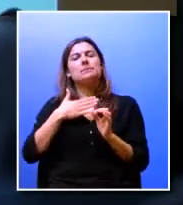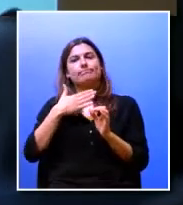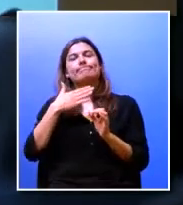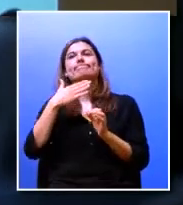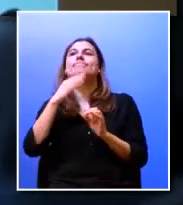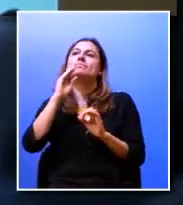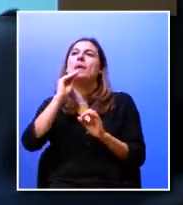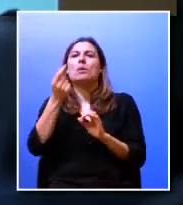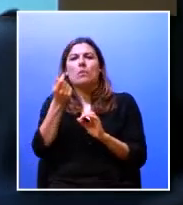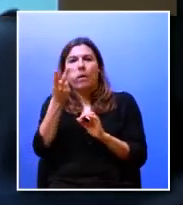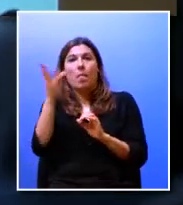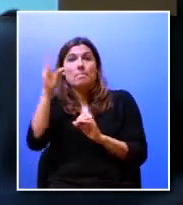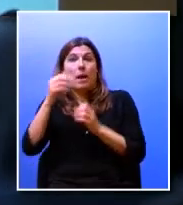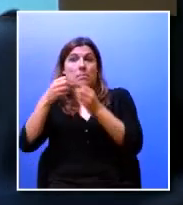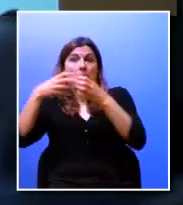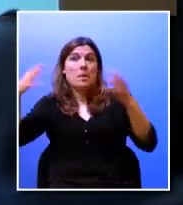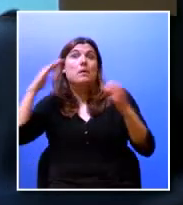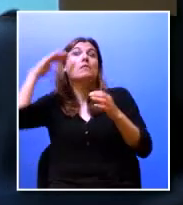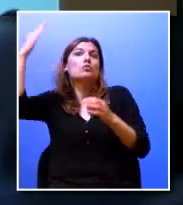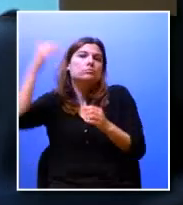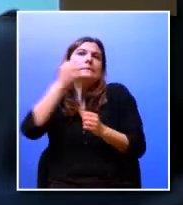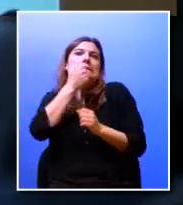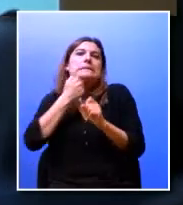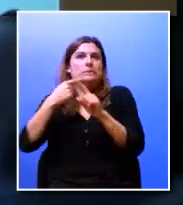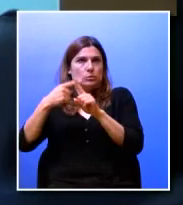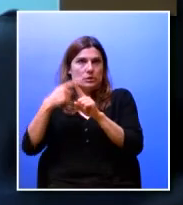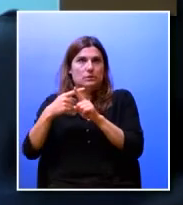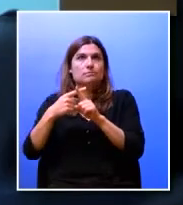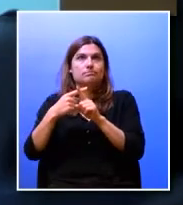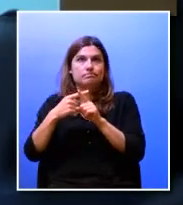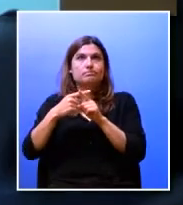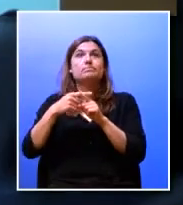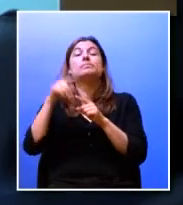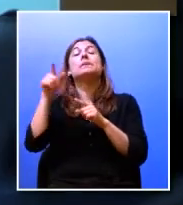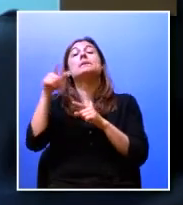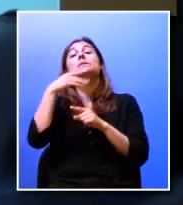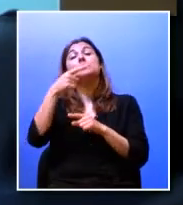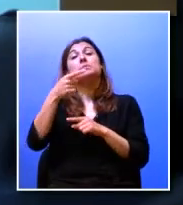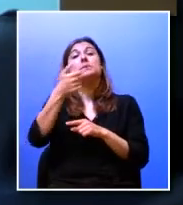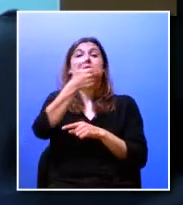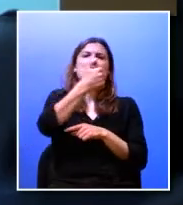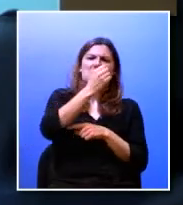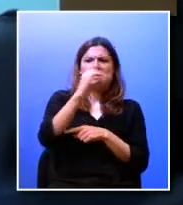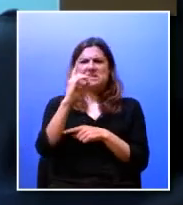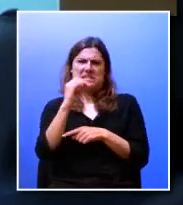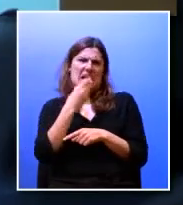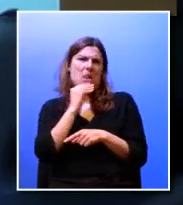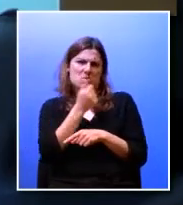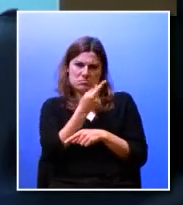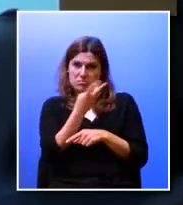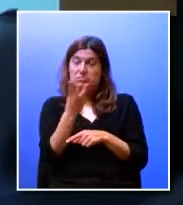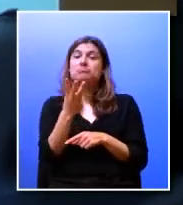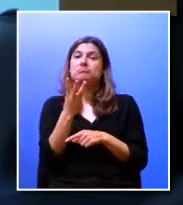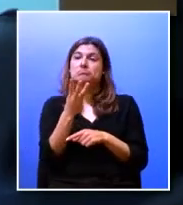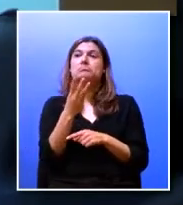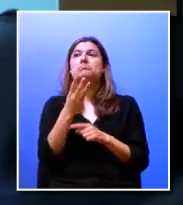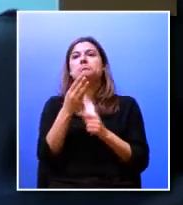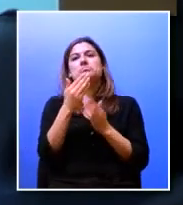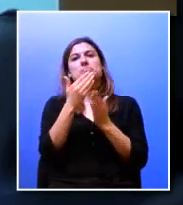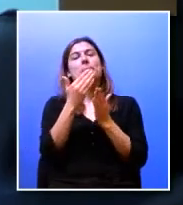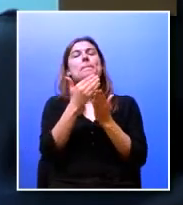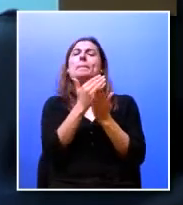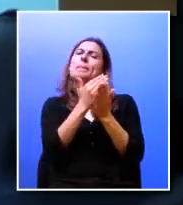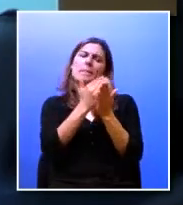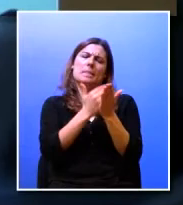iriam acolher felizmente estamos a falar de 50 a 60 alunos estamos a falar de uma base de dados de 400